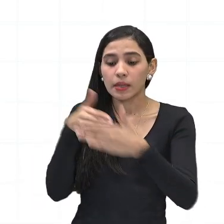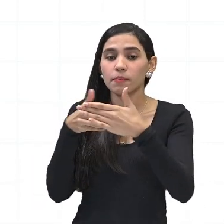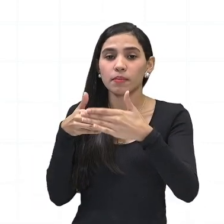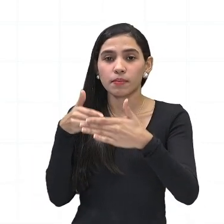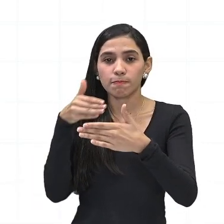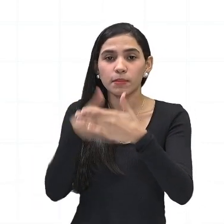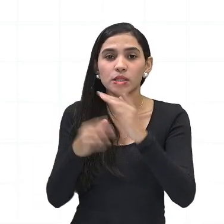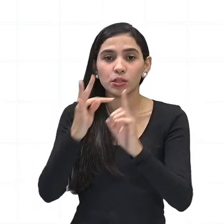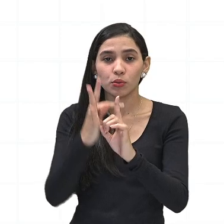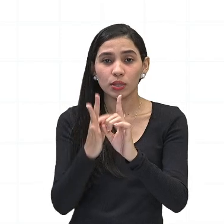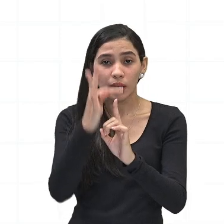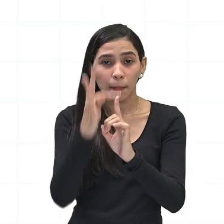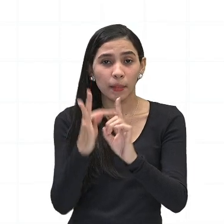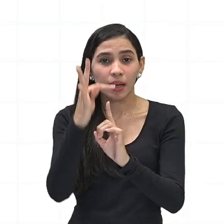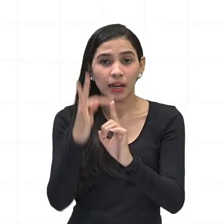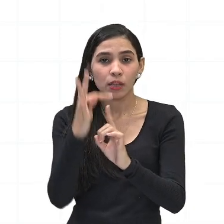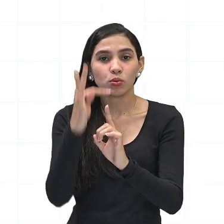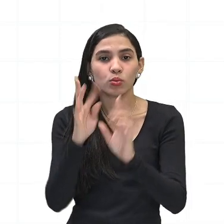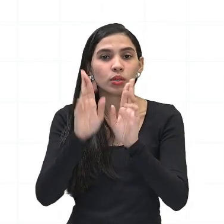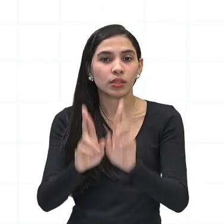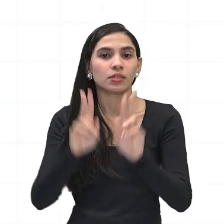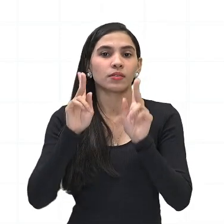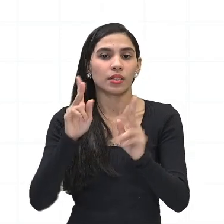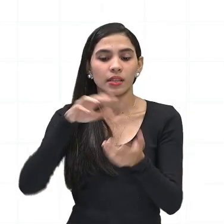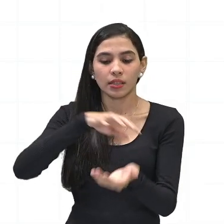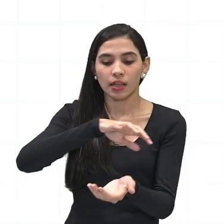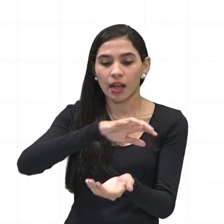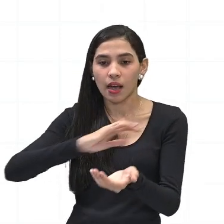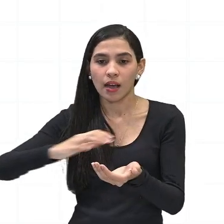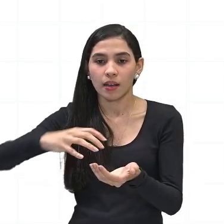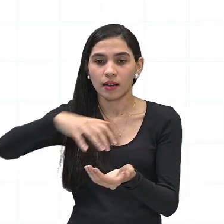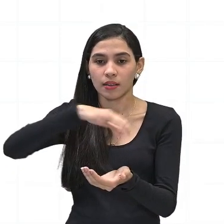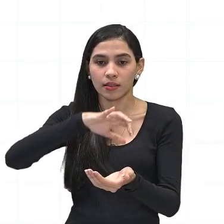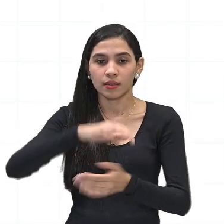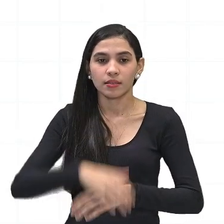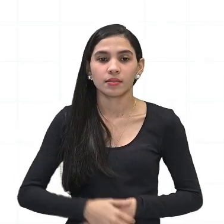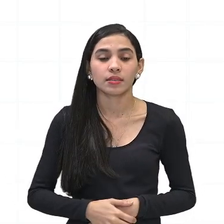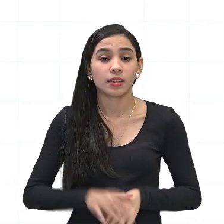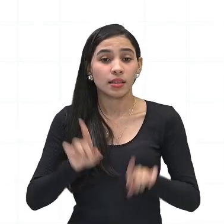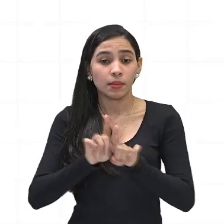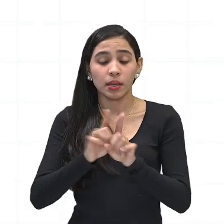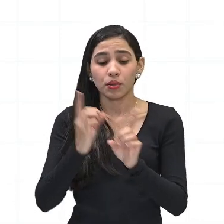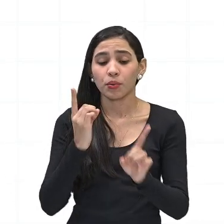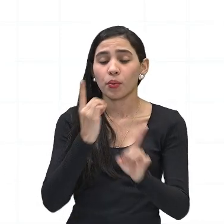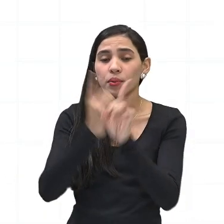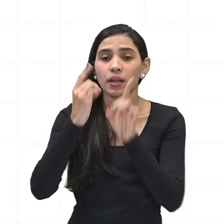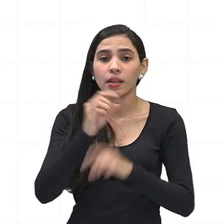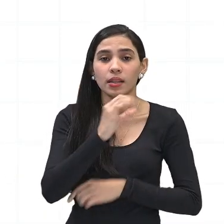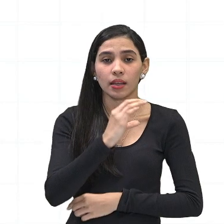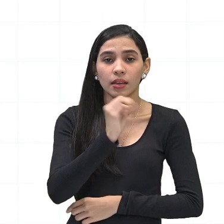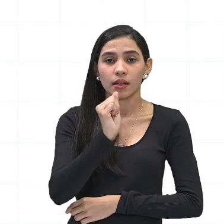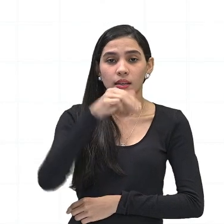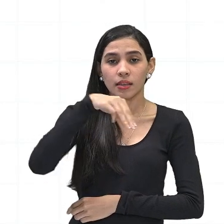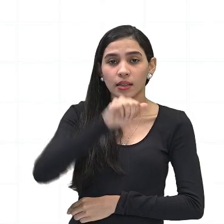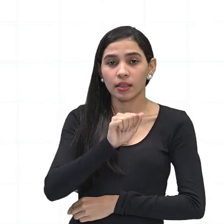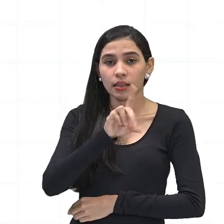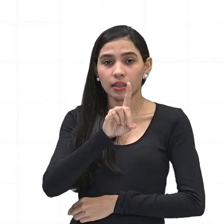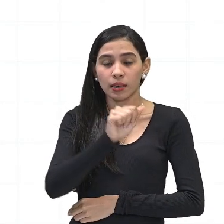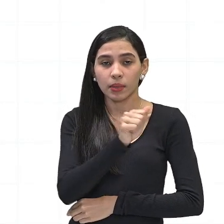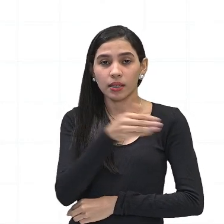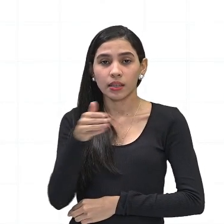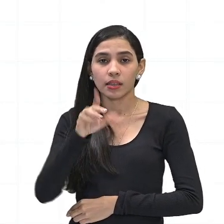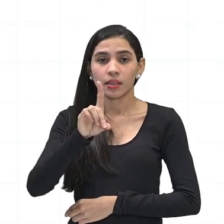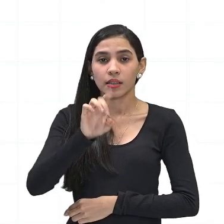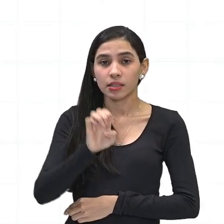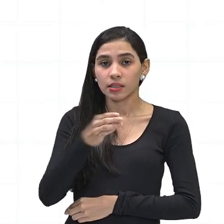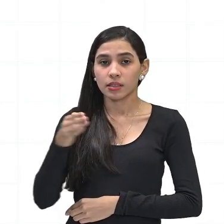diferentes na superfície da Terra. É encontrado, a camada de ozônio, ela é encontrada em duas regiões na